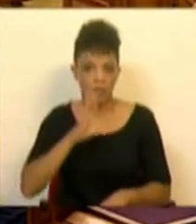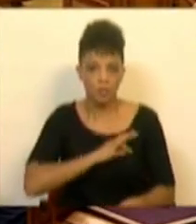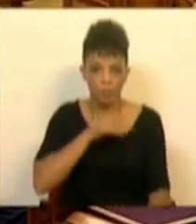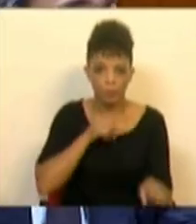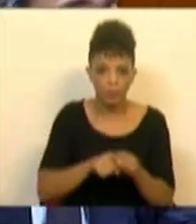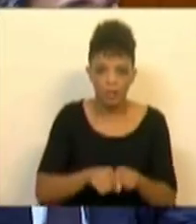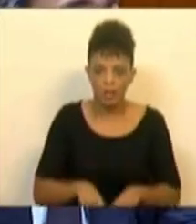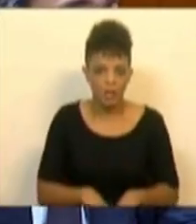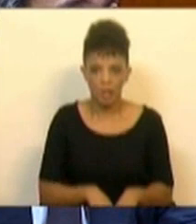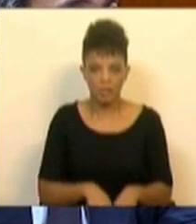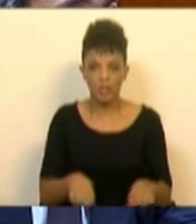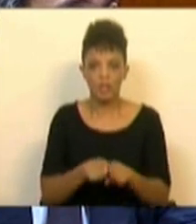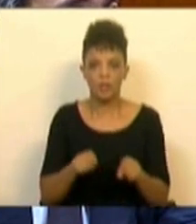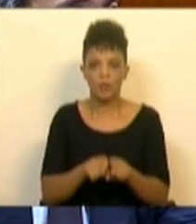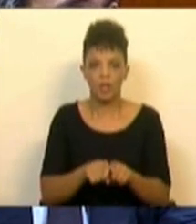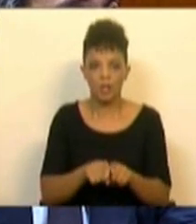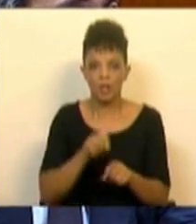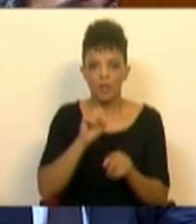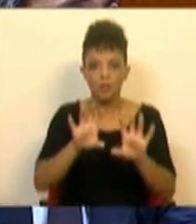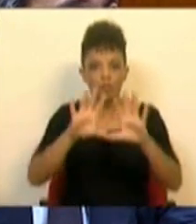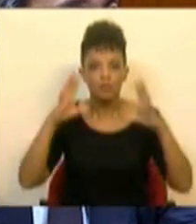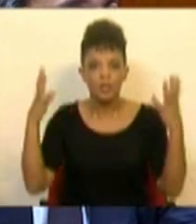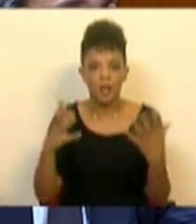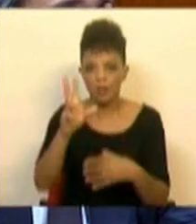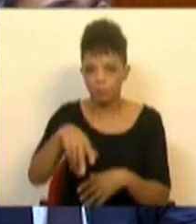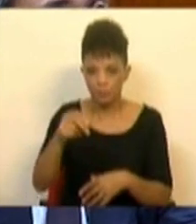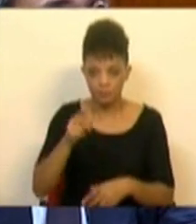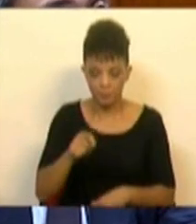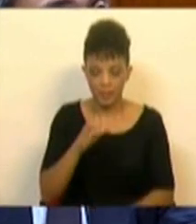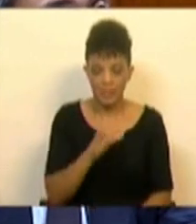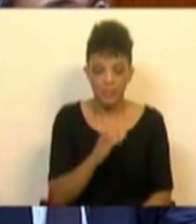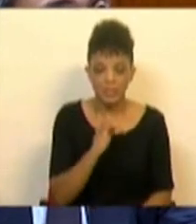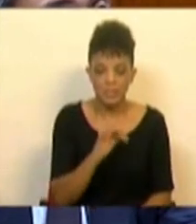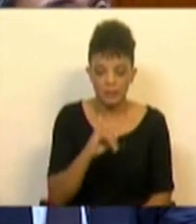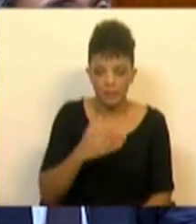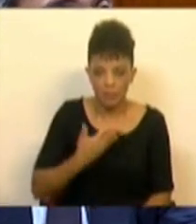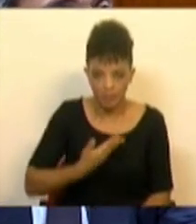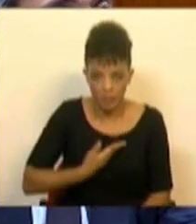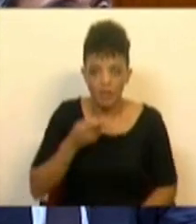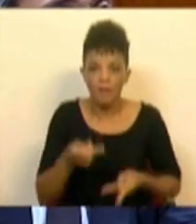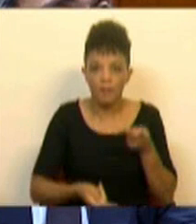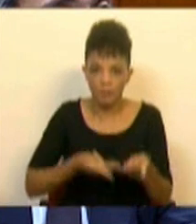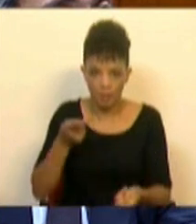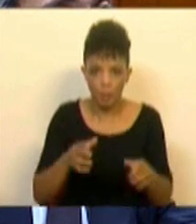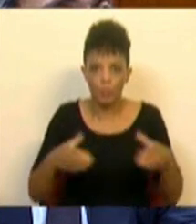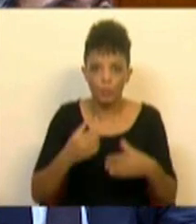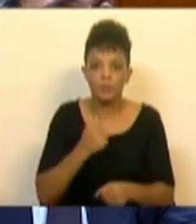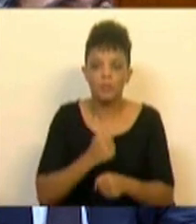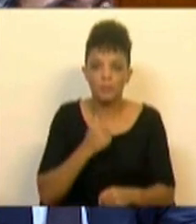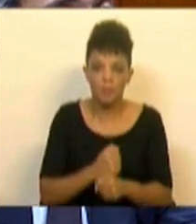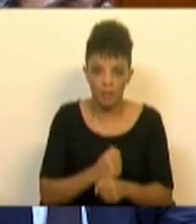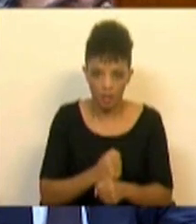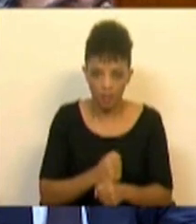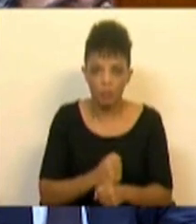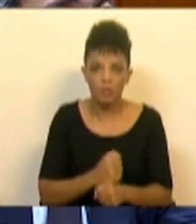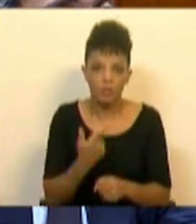nunca olha para a floresta de uma maneira geral. O CIFID foi avaliado pelo Grupo de Trabalho